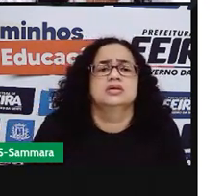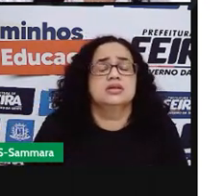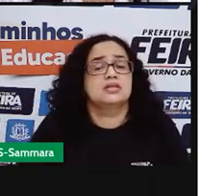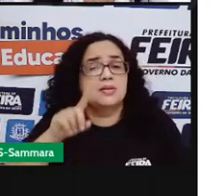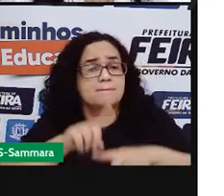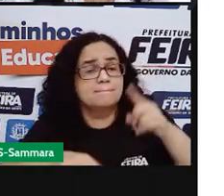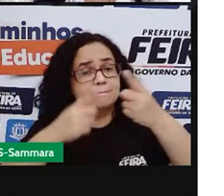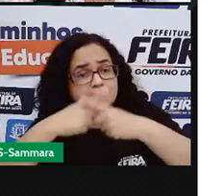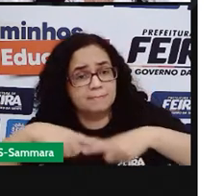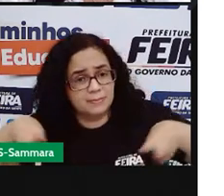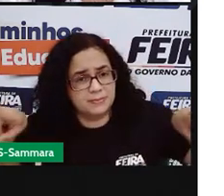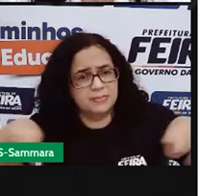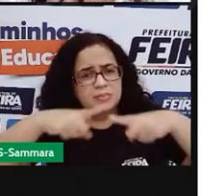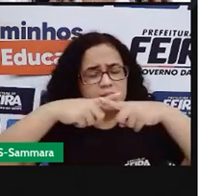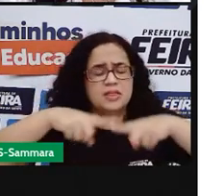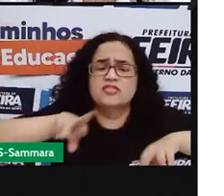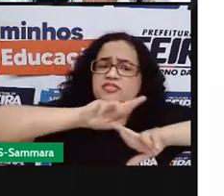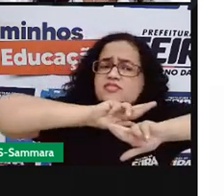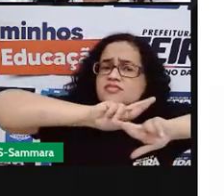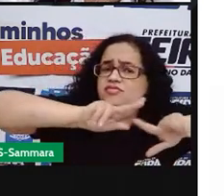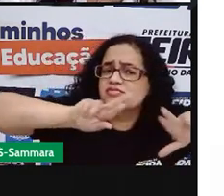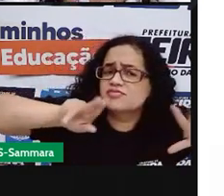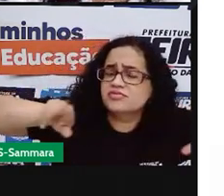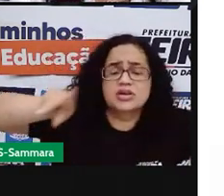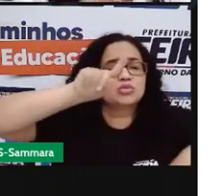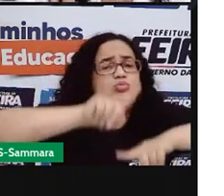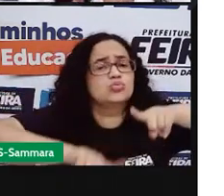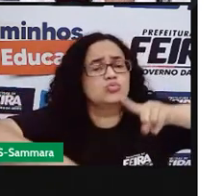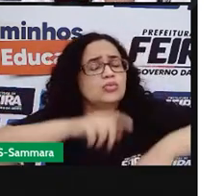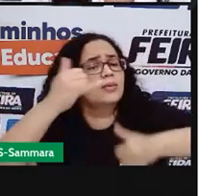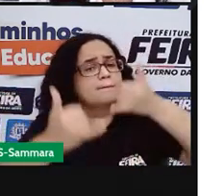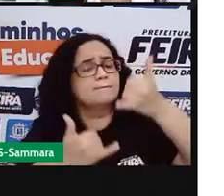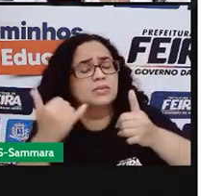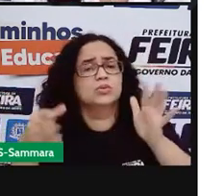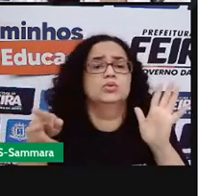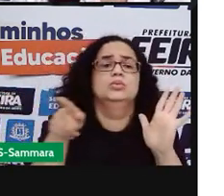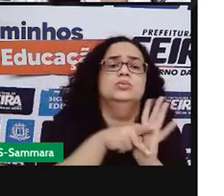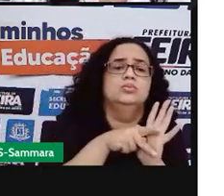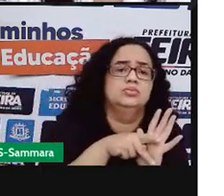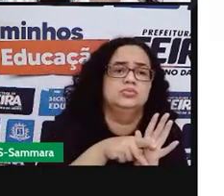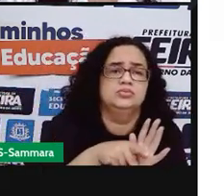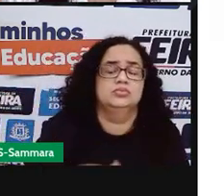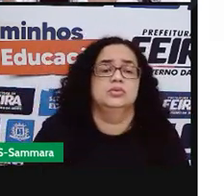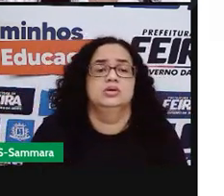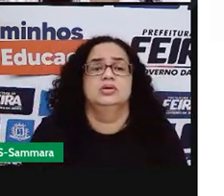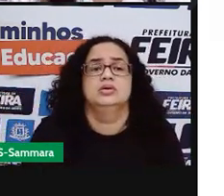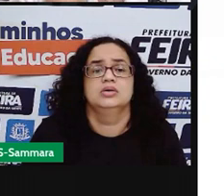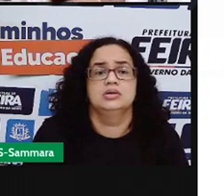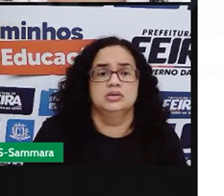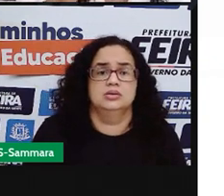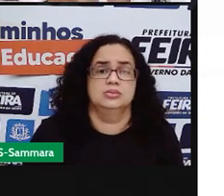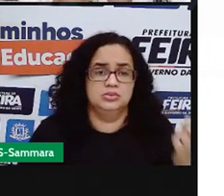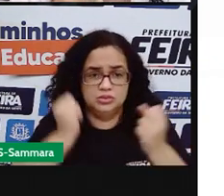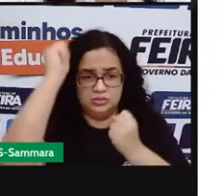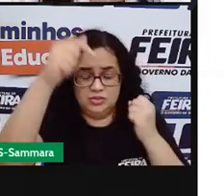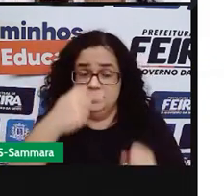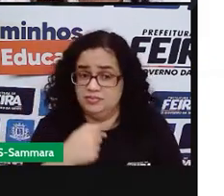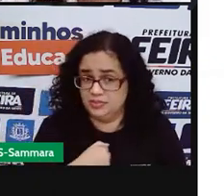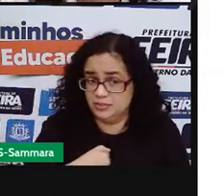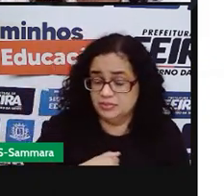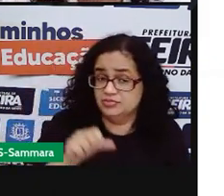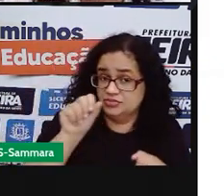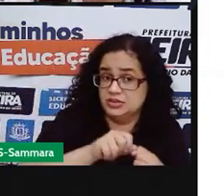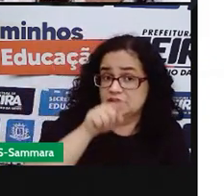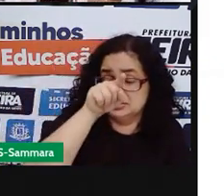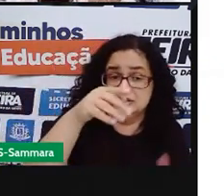Instrumentos musicais. Foram brinquedos que não foram produzidos pela indústria. Foram produzidos por mim e por